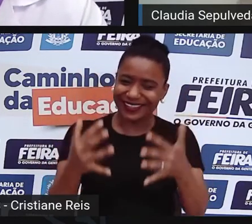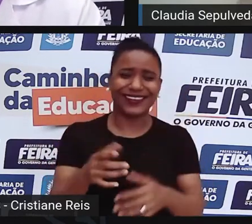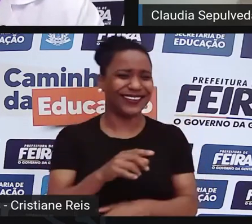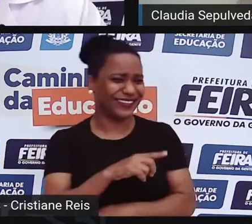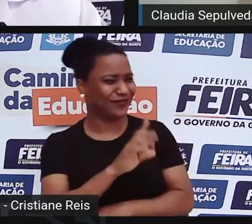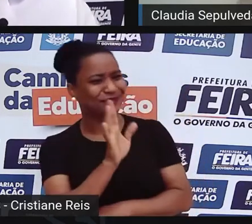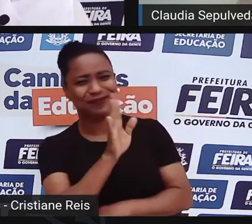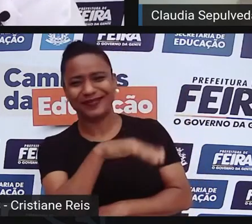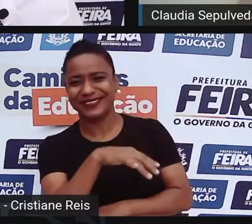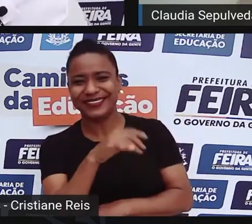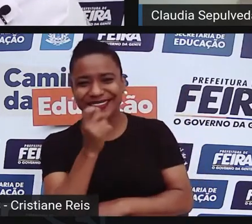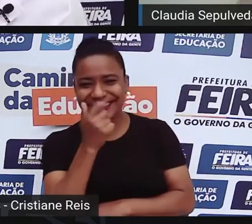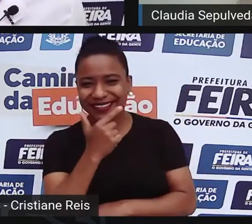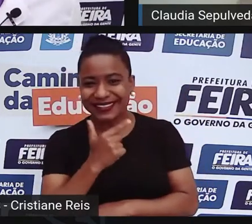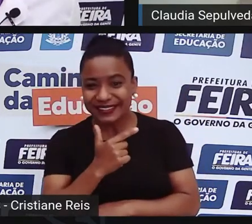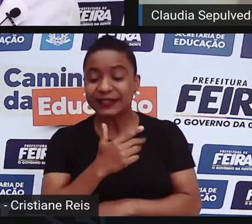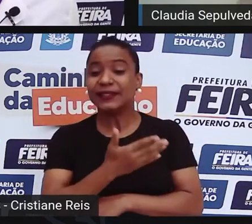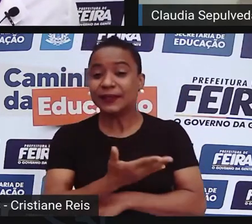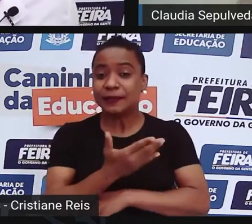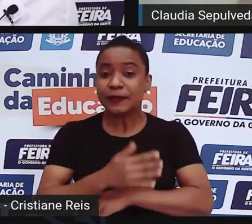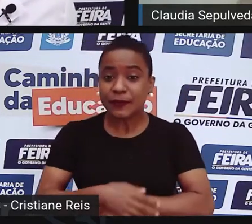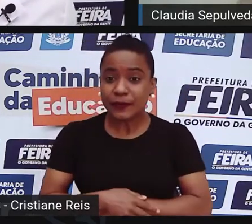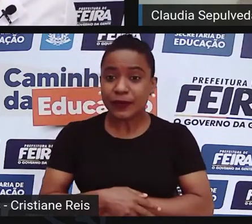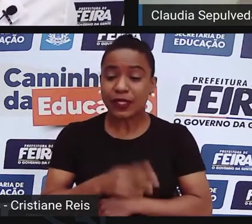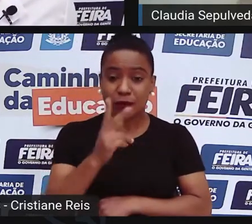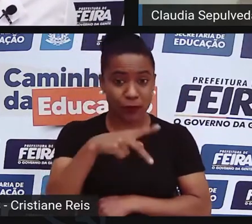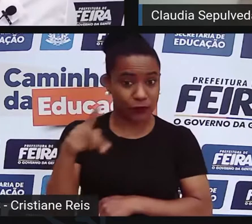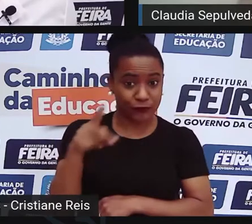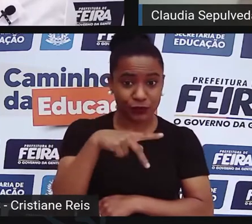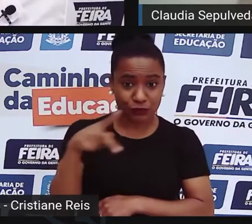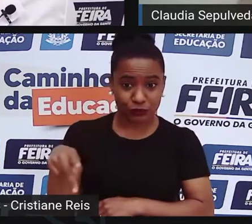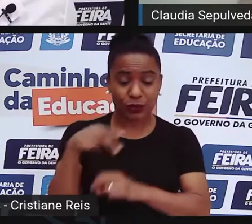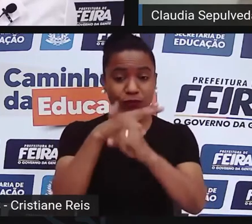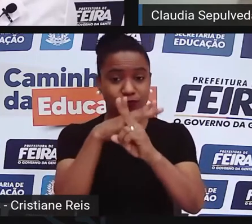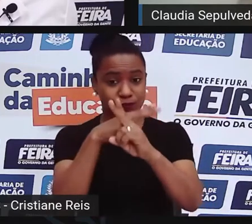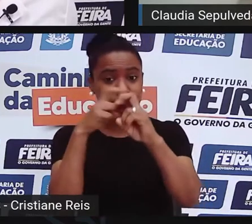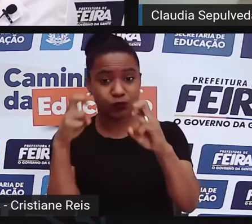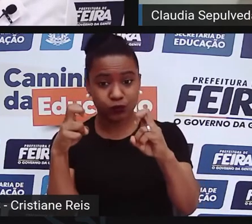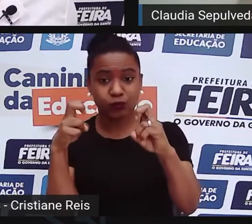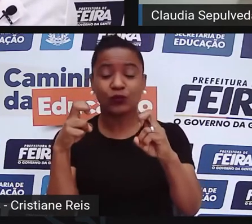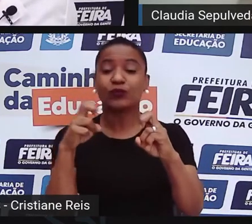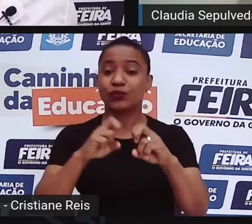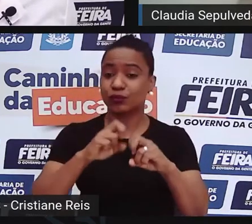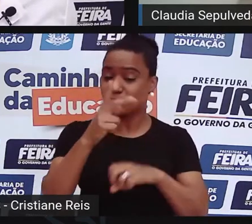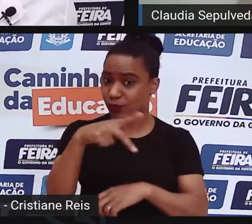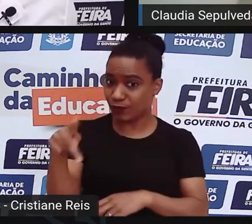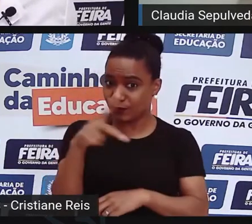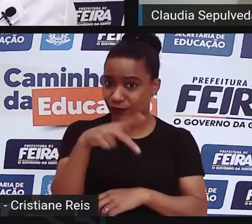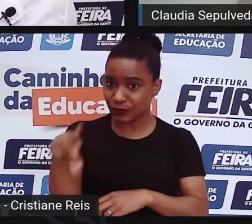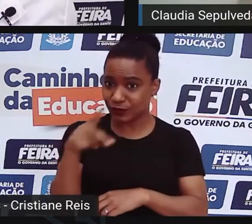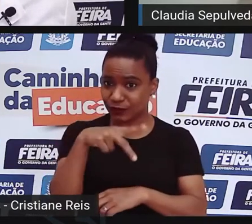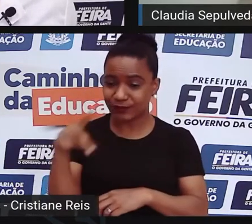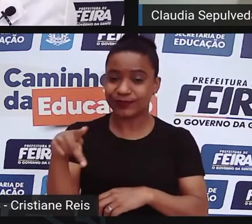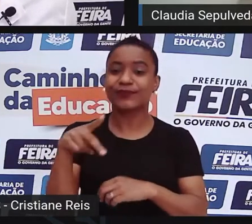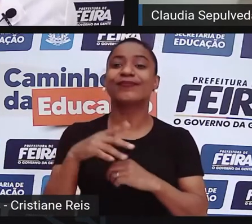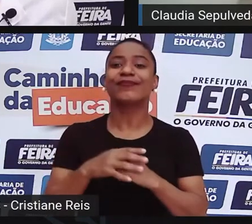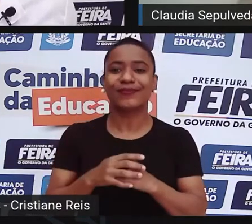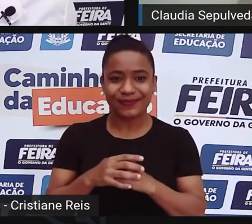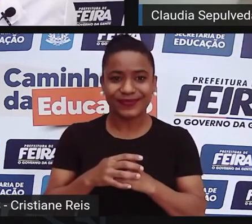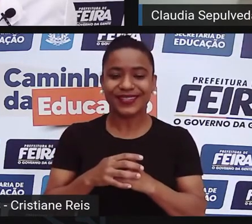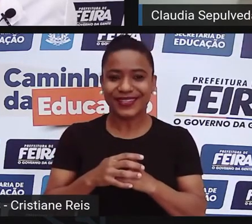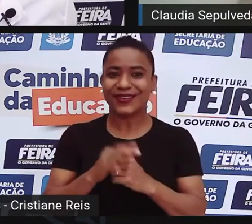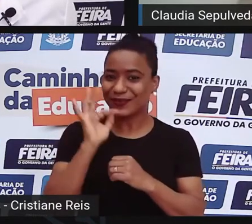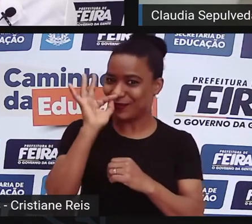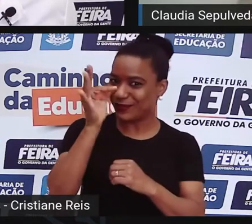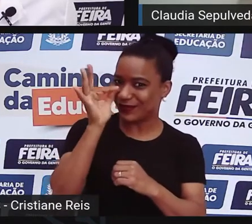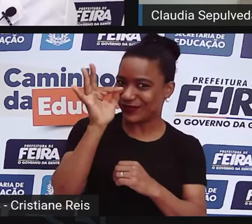Olha, eu sou professora, como o Felipe falou, da Universidade Estadual de Feira de Santana, espero vê-los lá em breve também, para